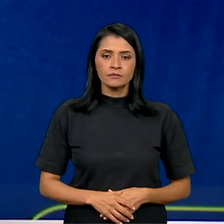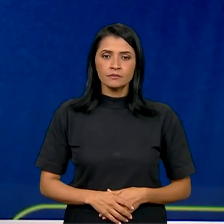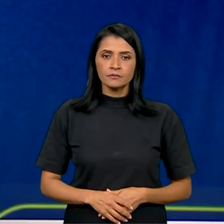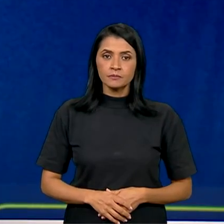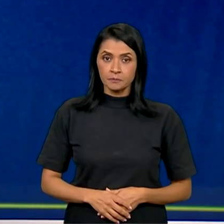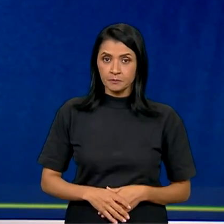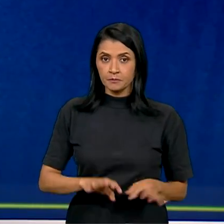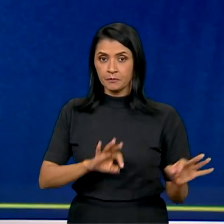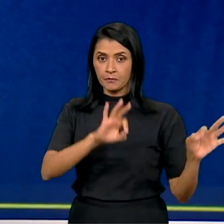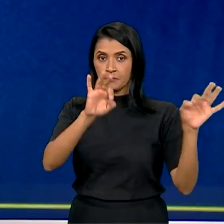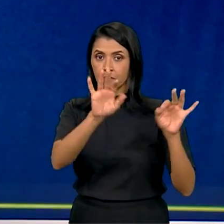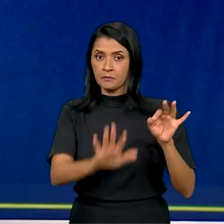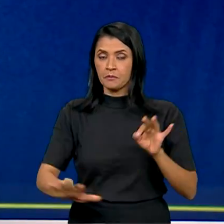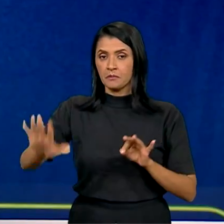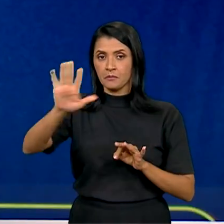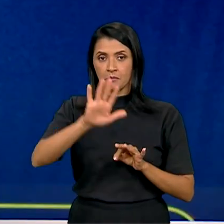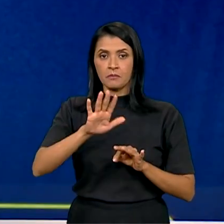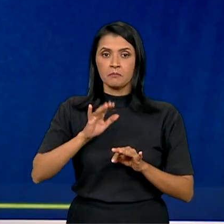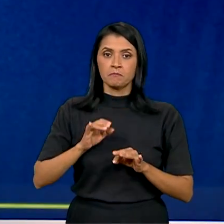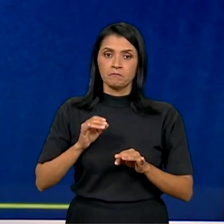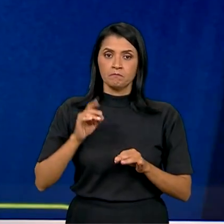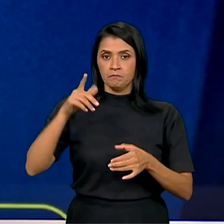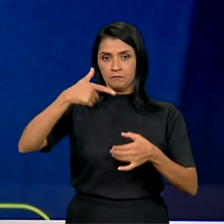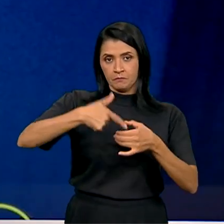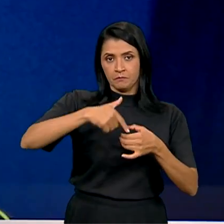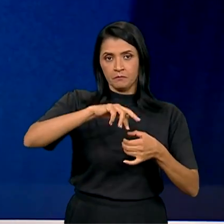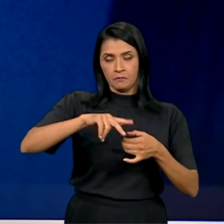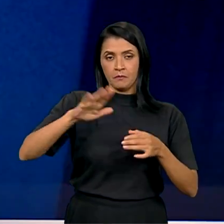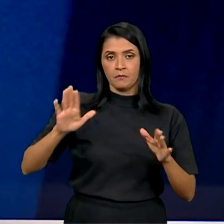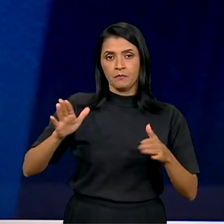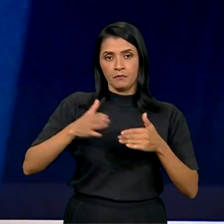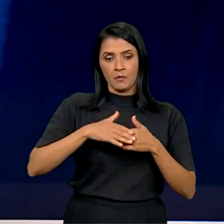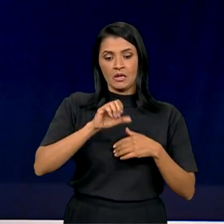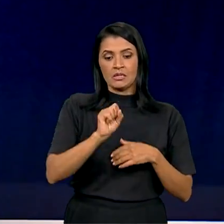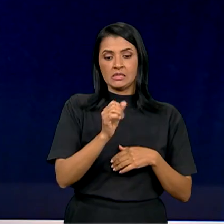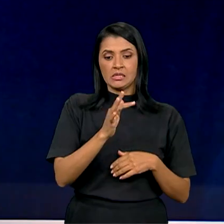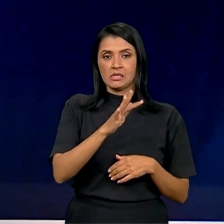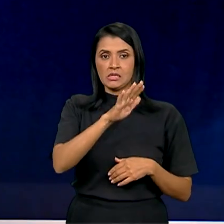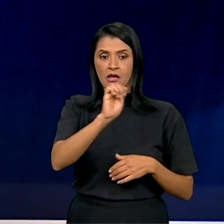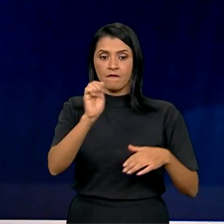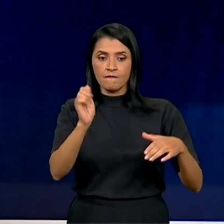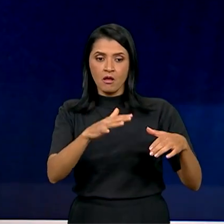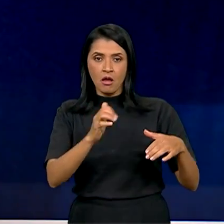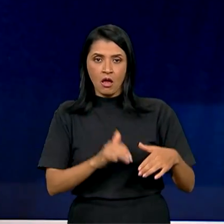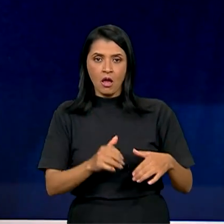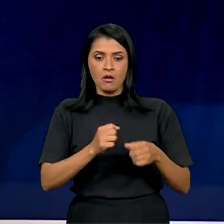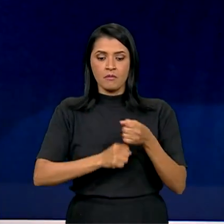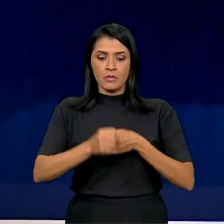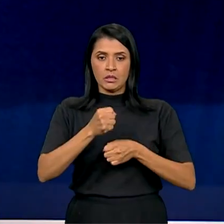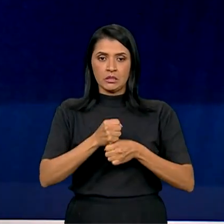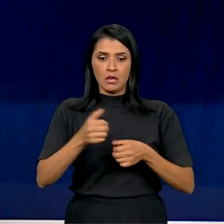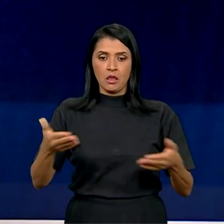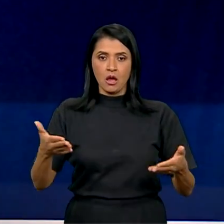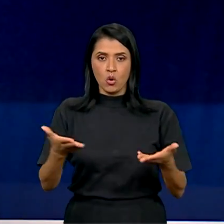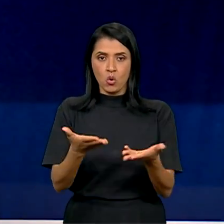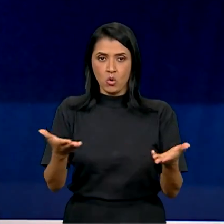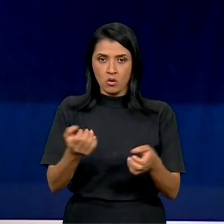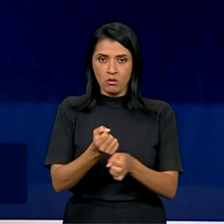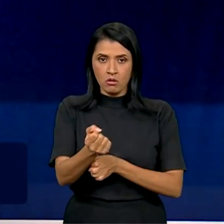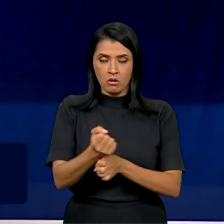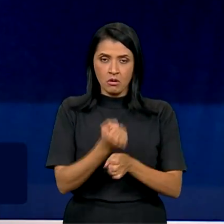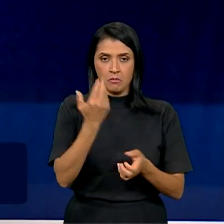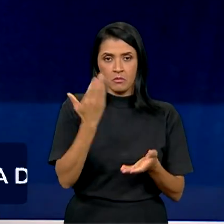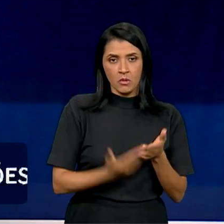E a Companhia Nacional de Abastecimento fechou a safra de grãos no Brasil entre o ano passado e este ano. Houve uma